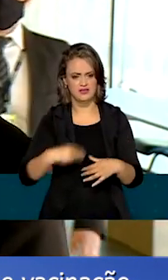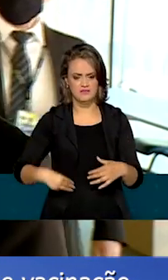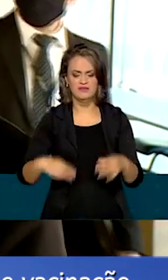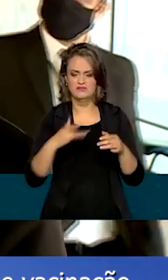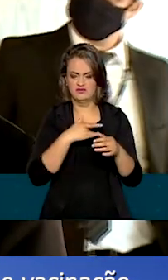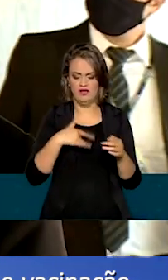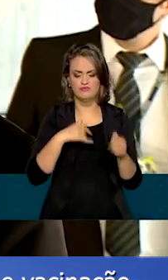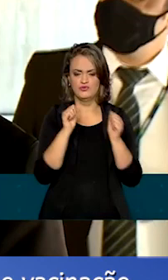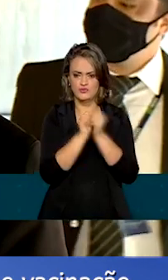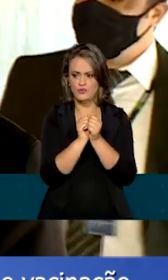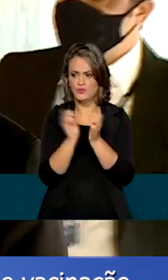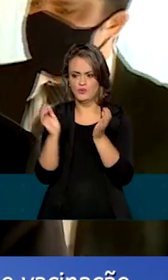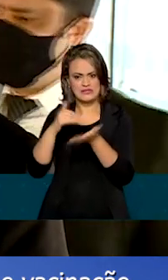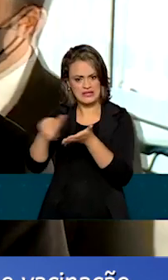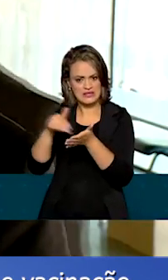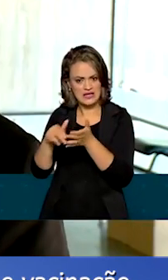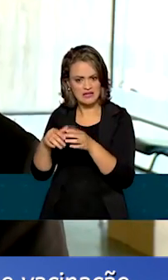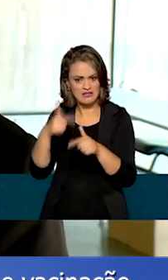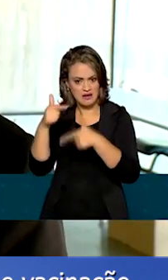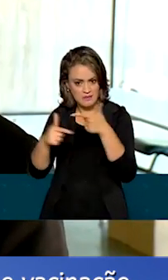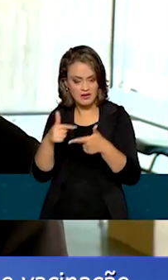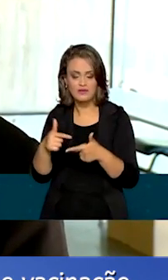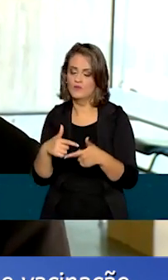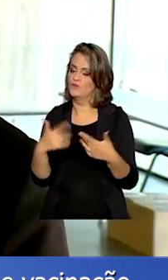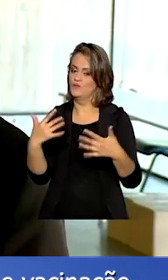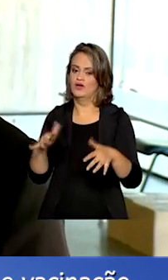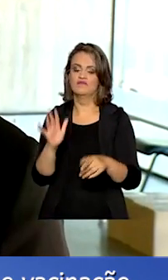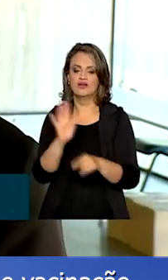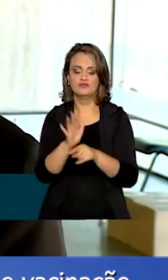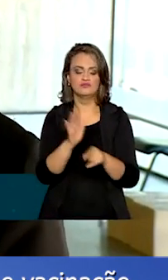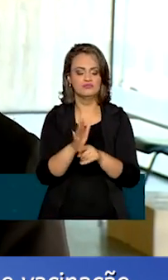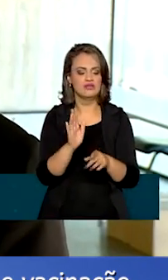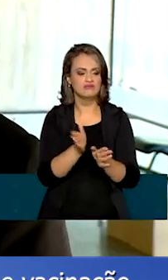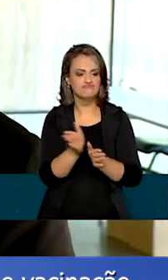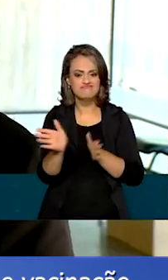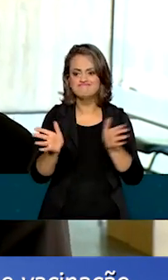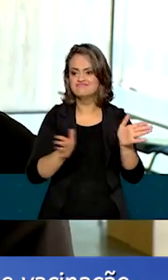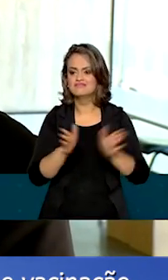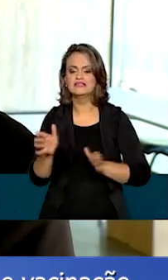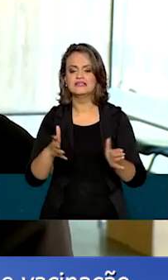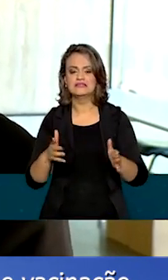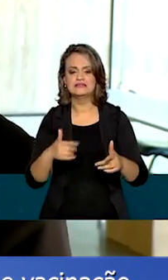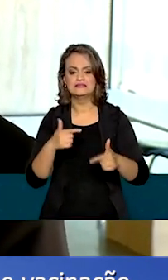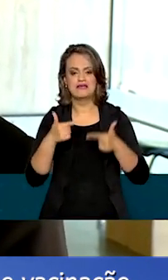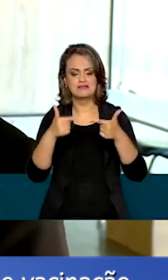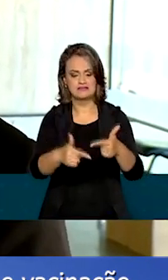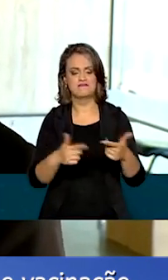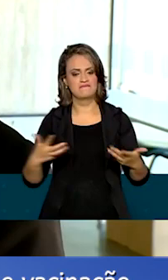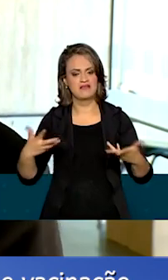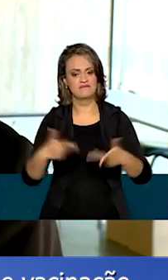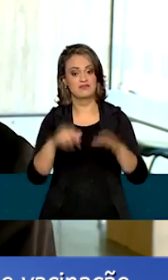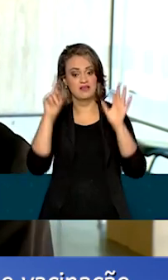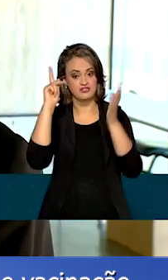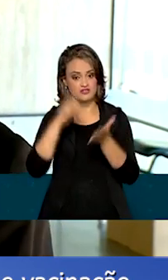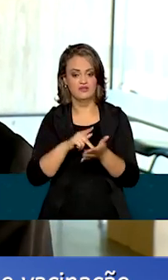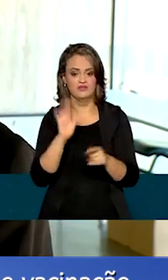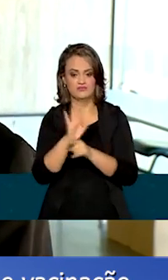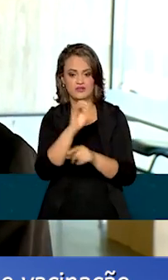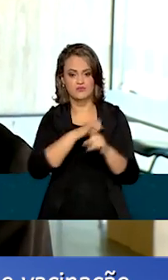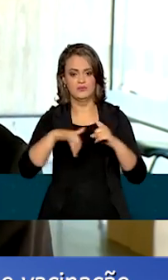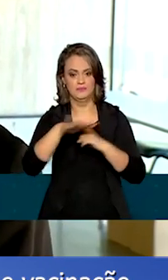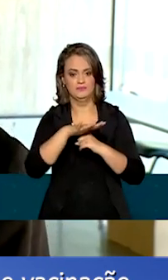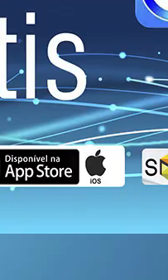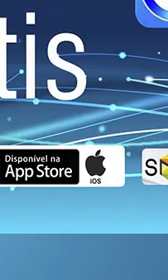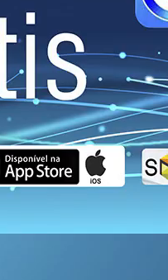reforçada agora com essa nova secretaria, vai atuar ainda mais, tanto na transversalidade como na eficácia das ações junto à nossa sociedade.